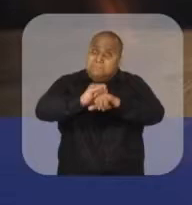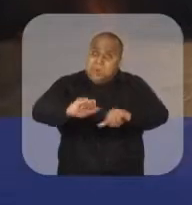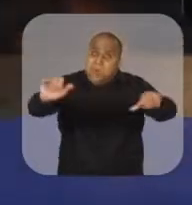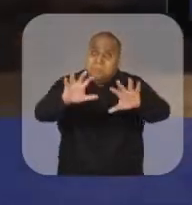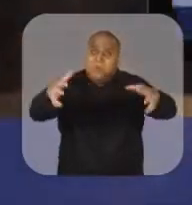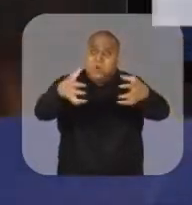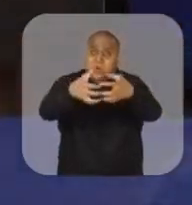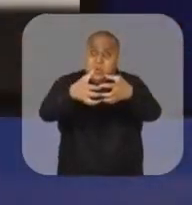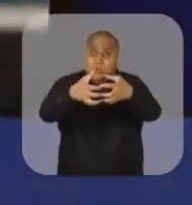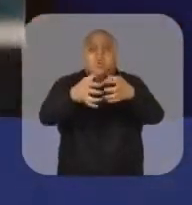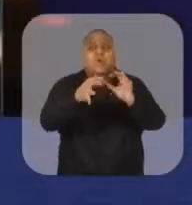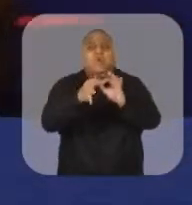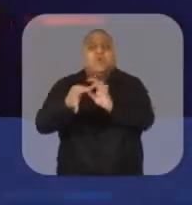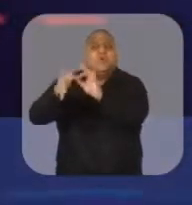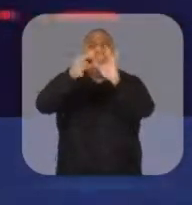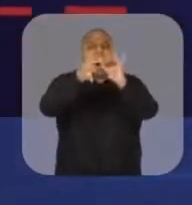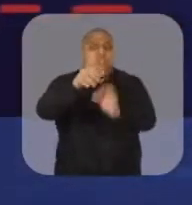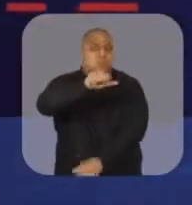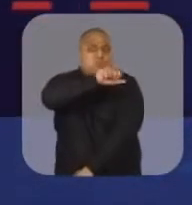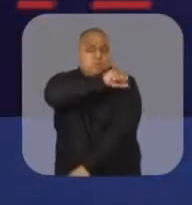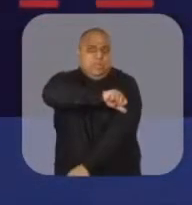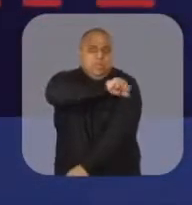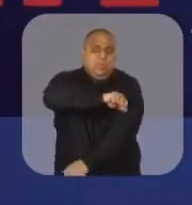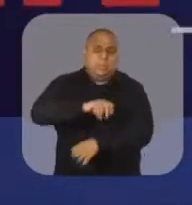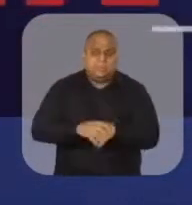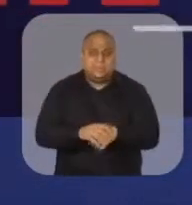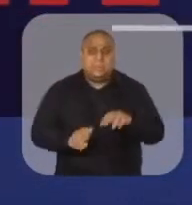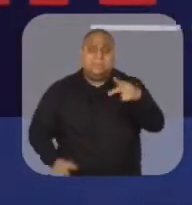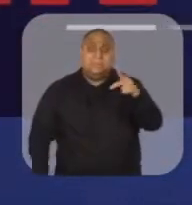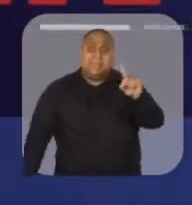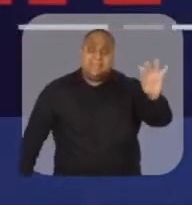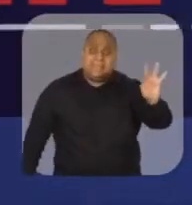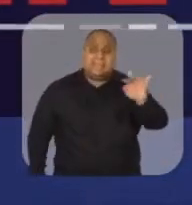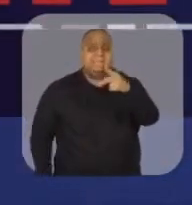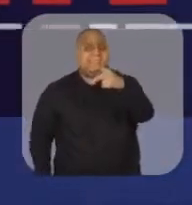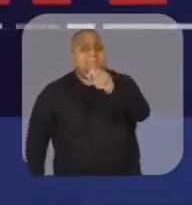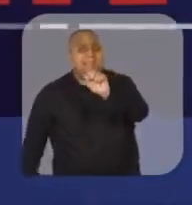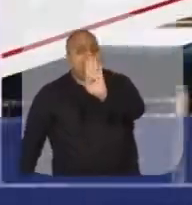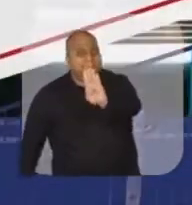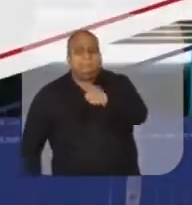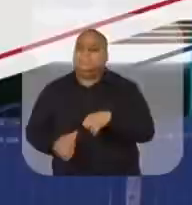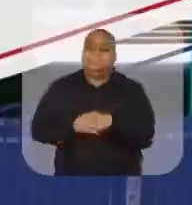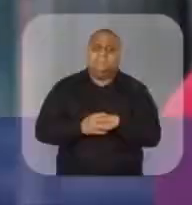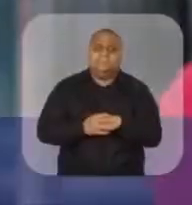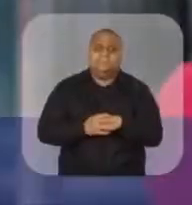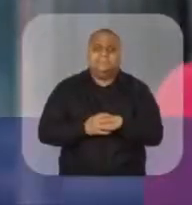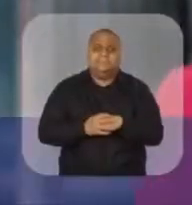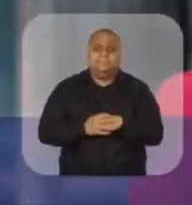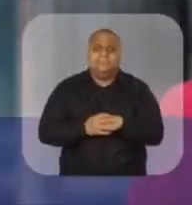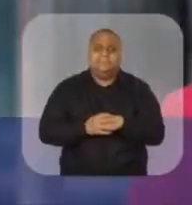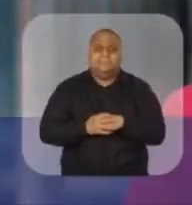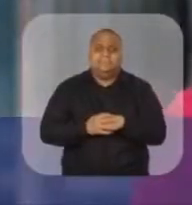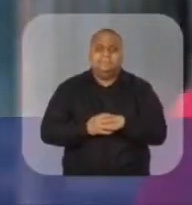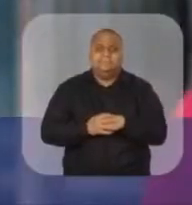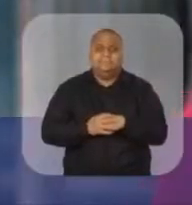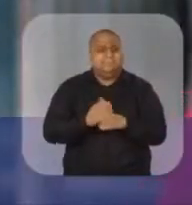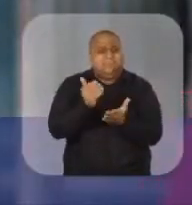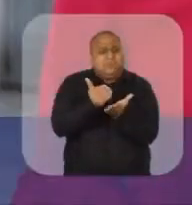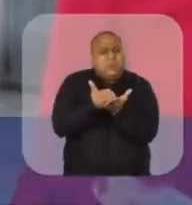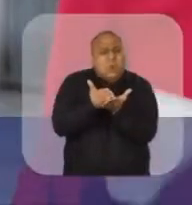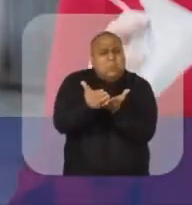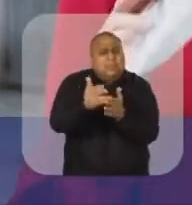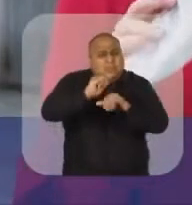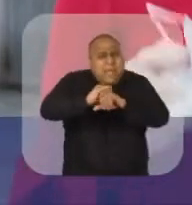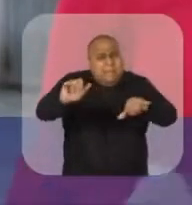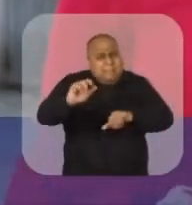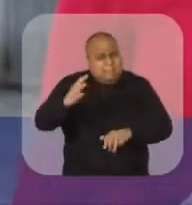programa da coligação Unidos pelo Rio, PDT-PSB. Nesse início de